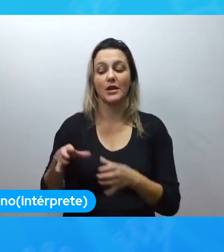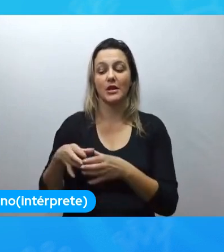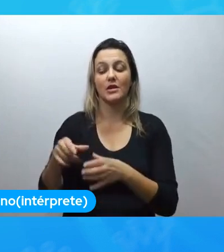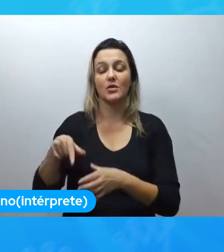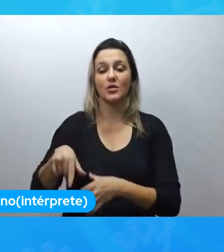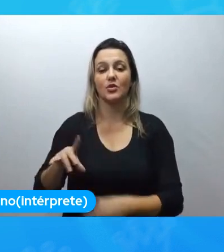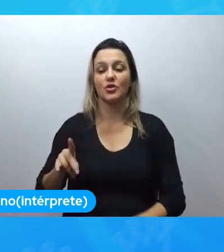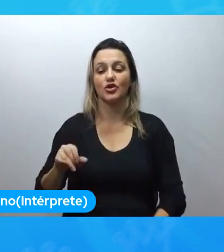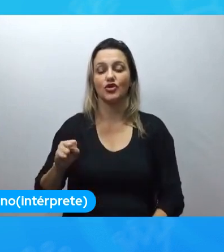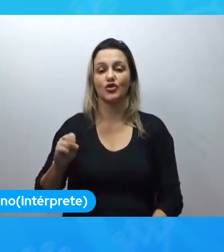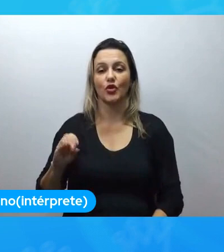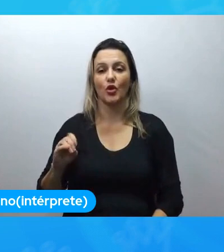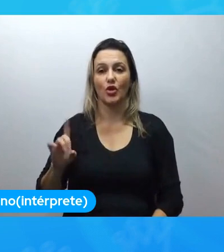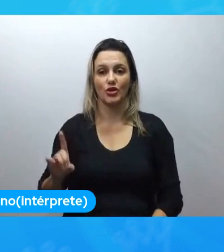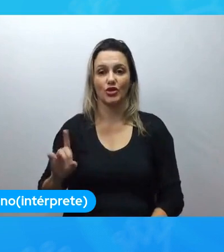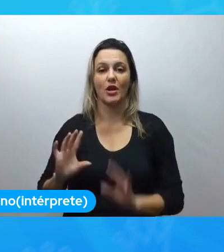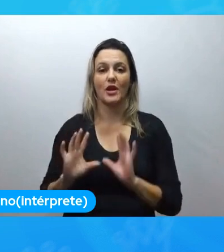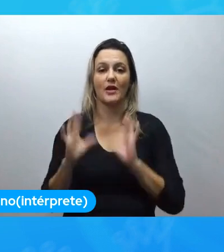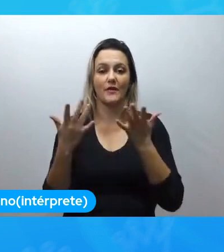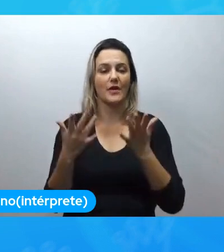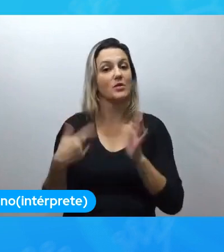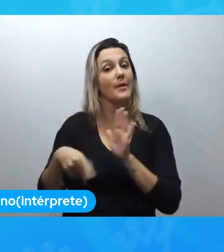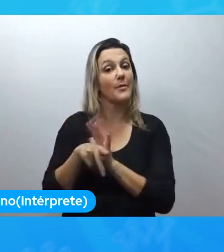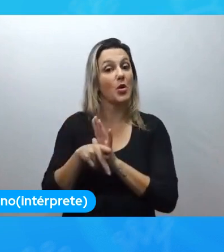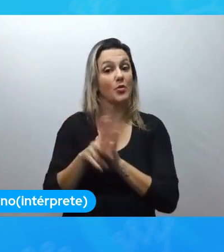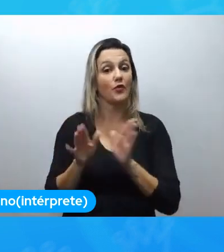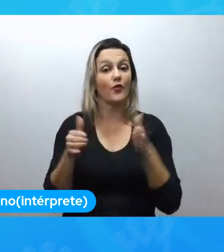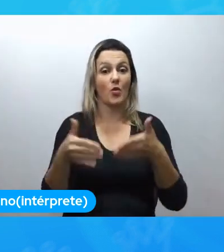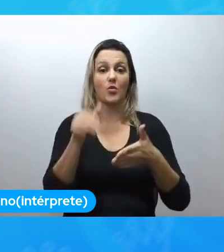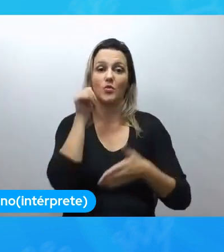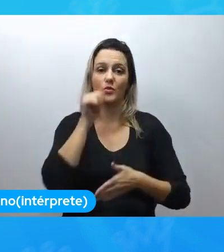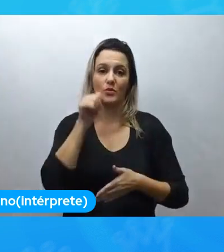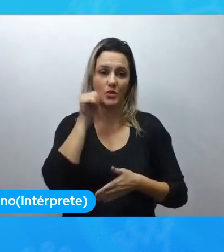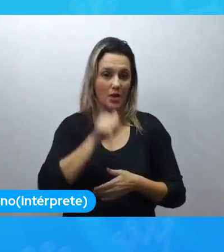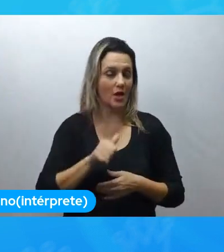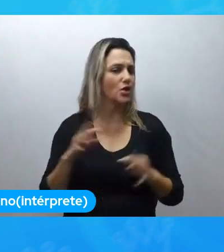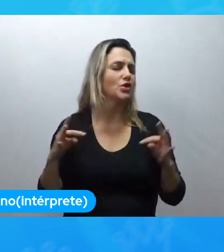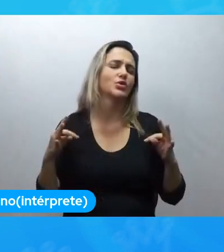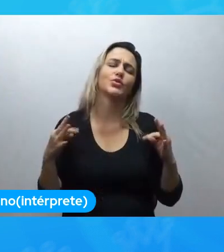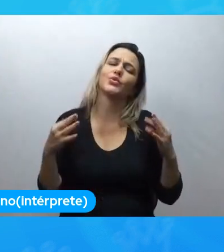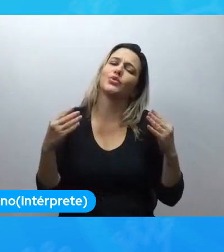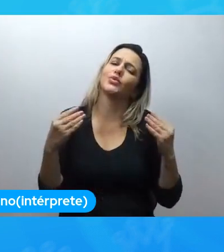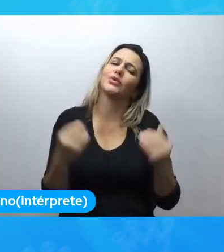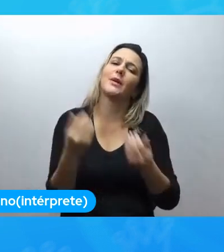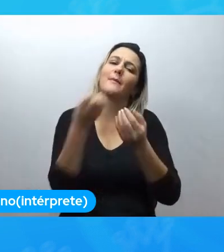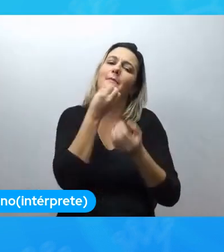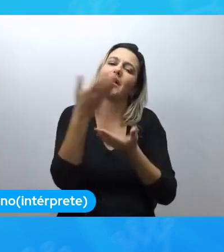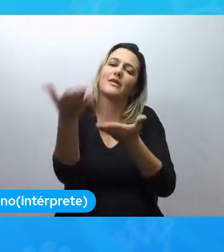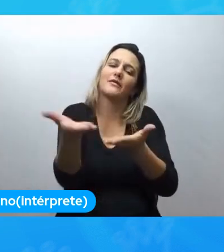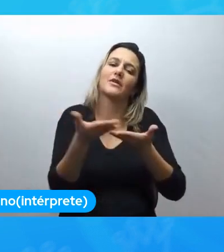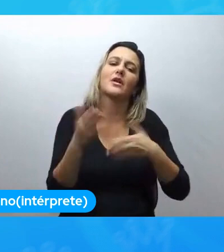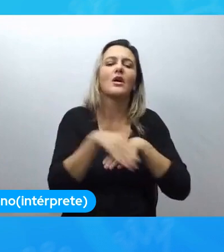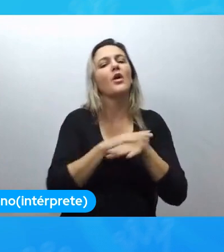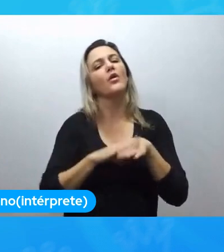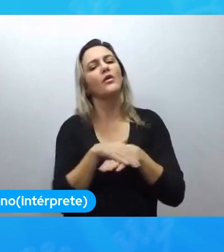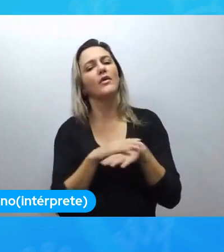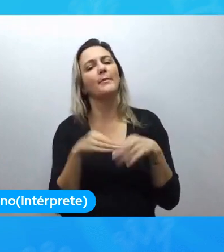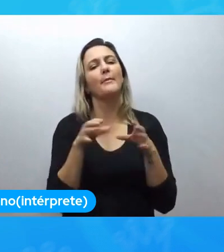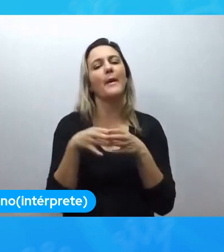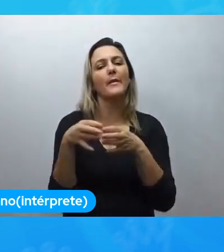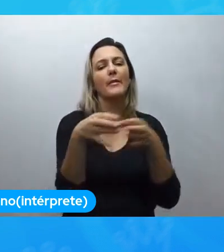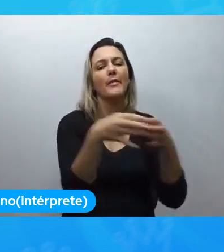exclusiva para mulheres e todas são muito bem-vindas para conversar sobre as suas comunidades locais, se